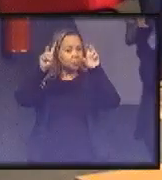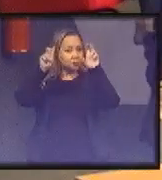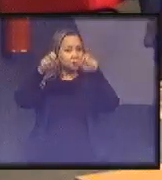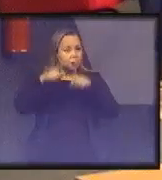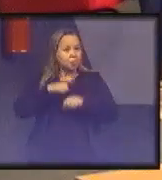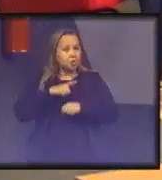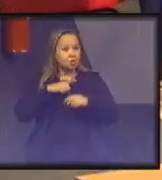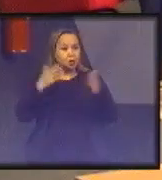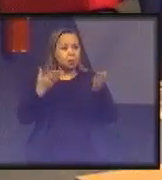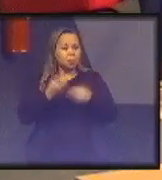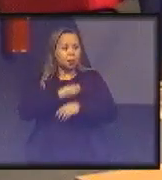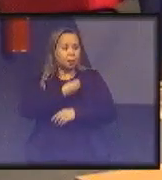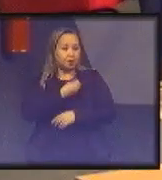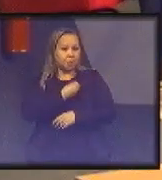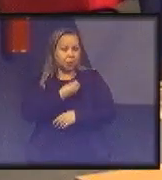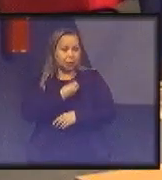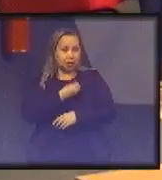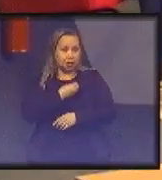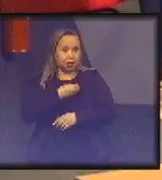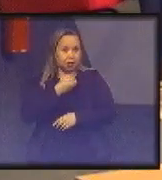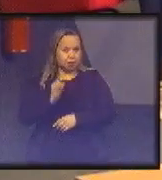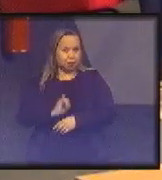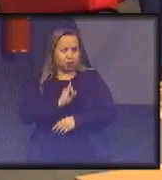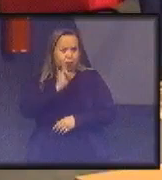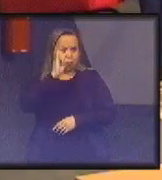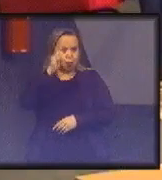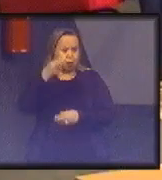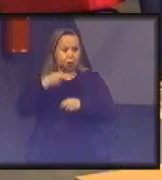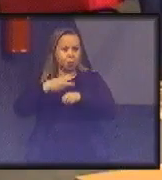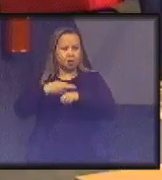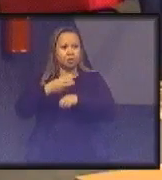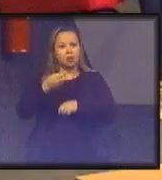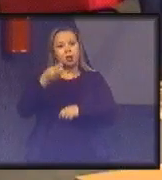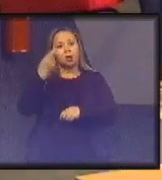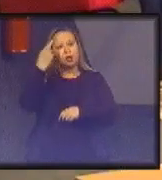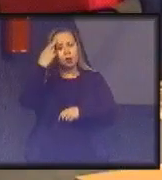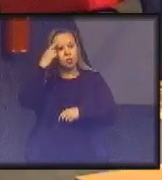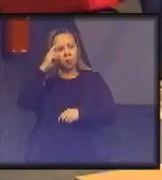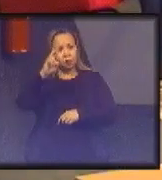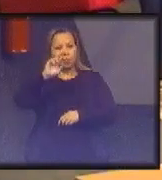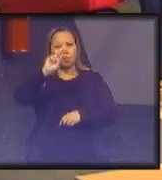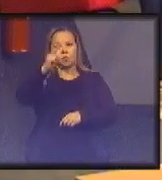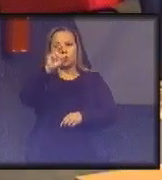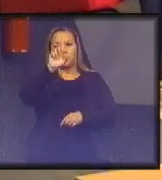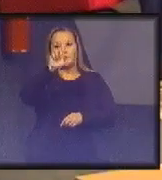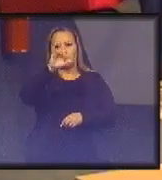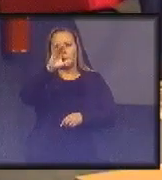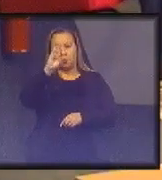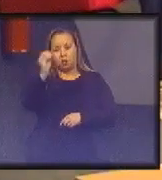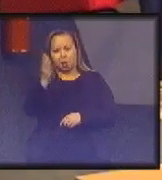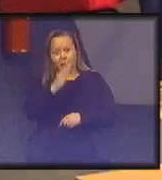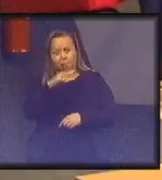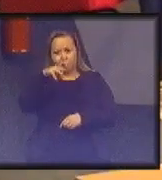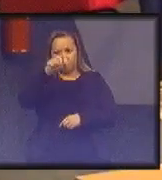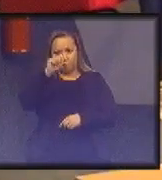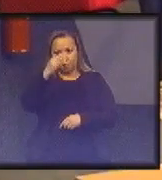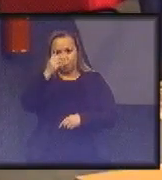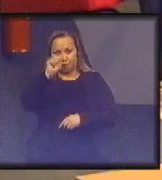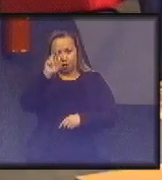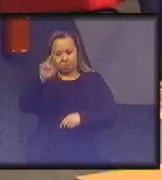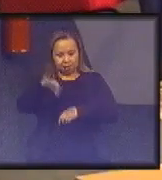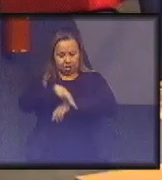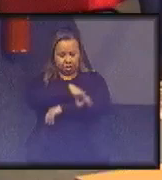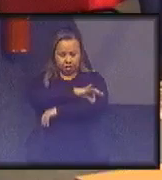temos hoje aqui a presença ilustre do doutor Hélio Matar, que ele é formado em